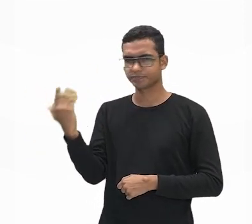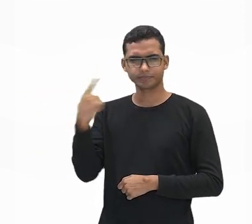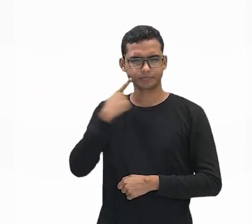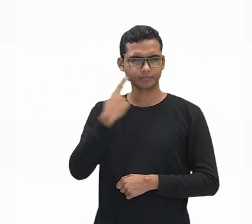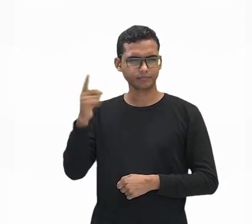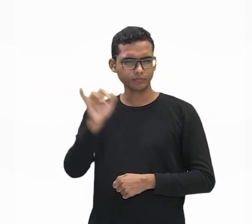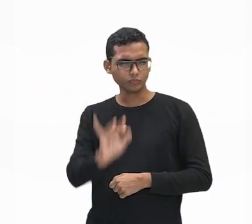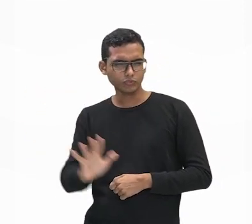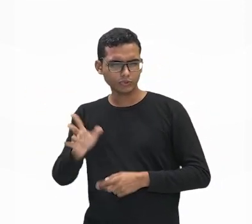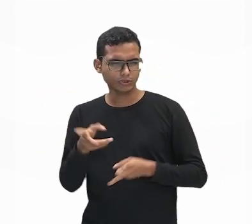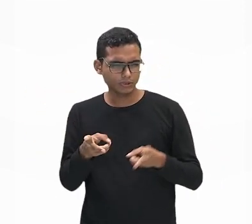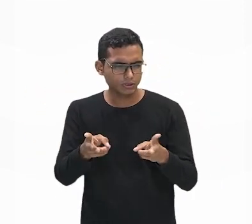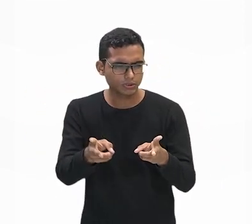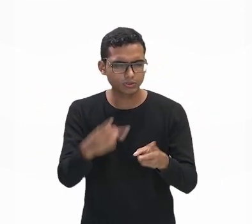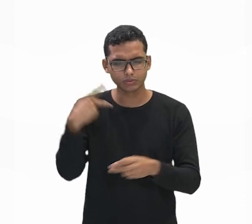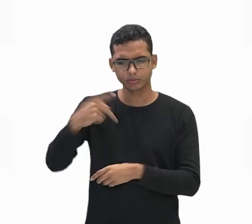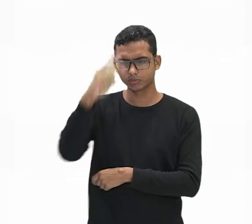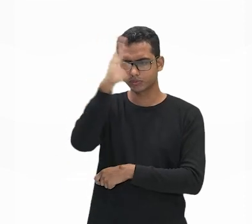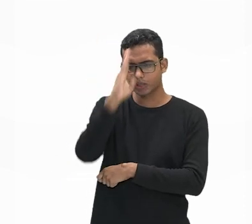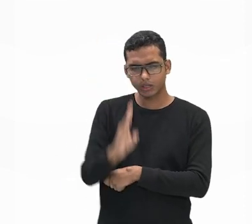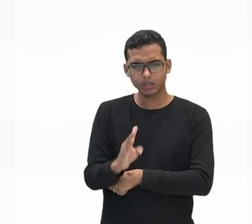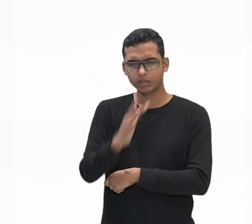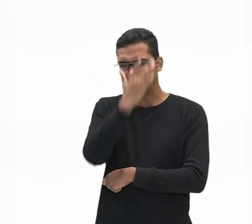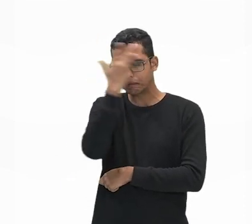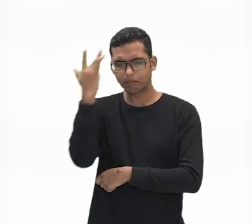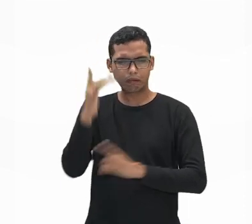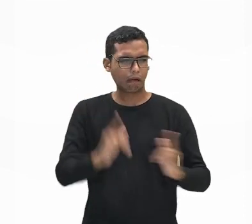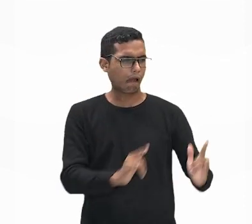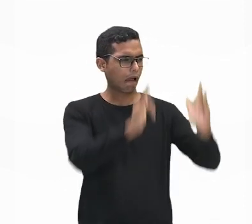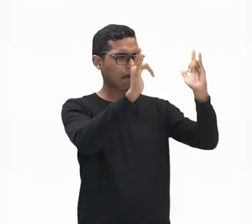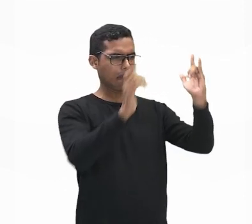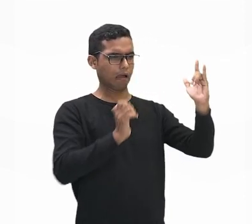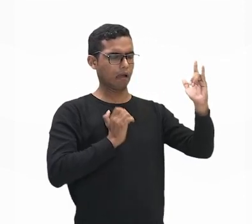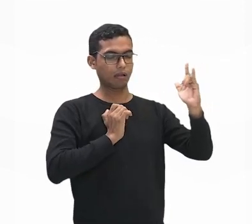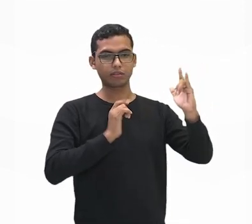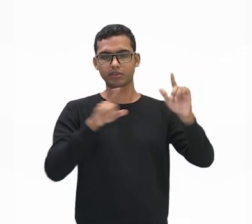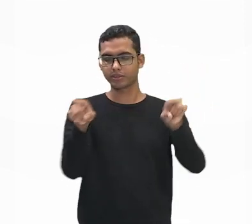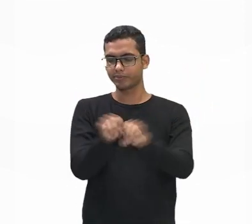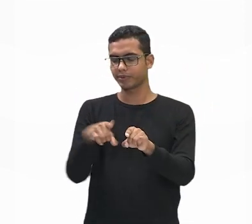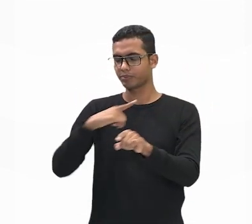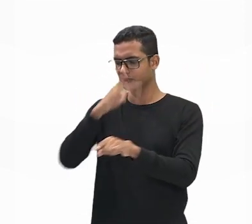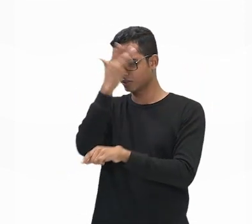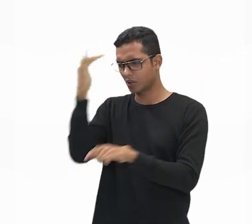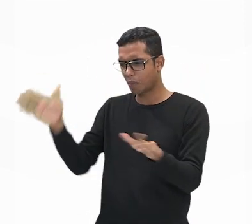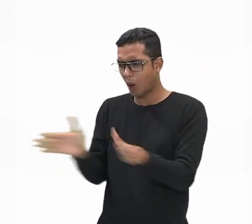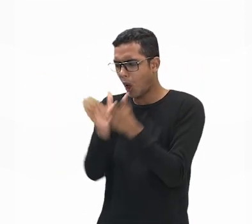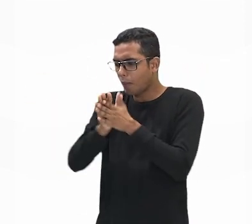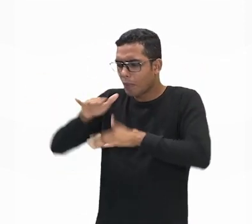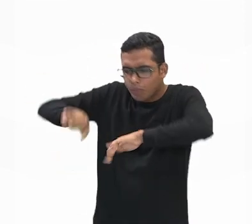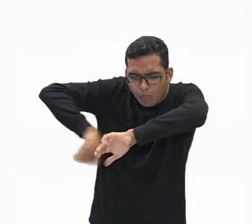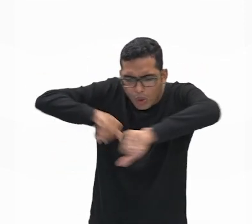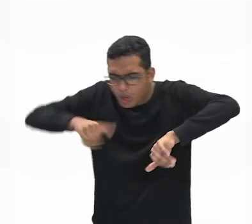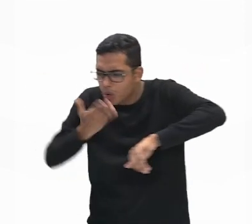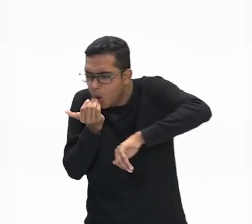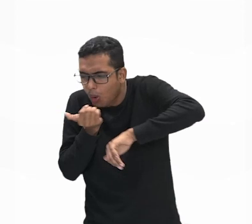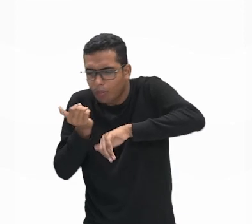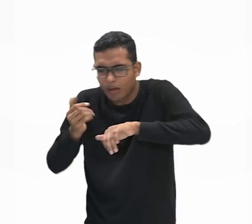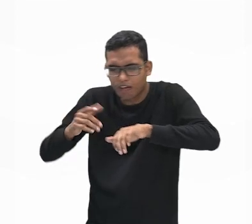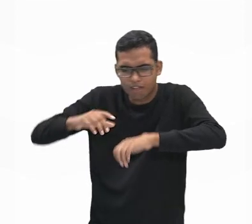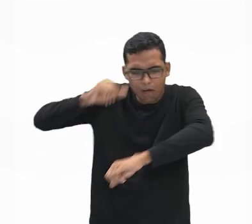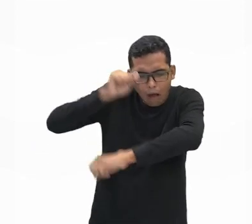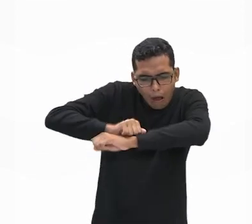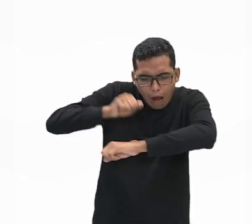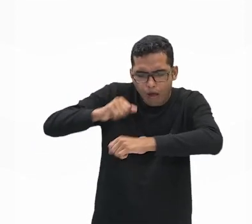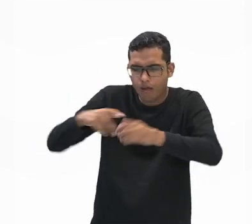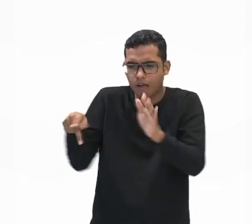gente vê o tempo todo no Brasil é de gente procurando osso para comer gente sem moradia gente tendo que trabalhar de